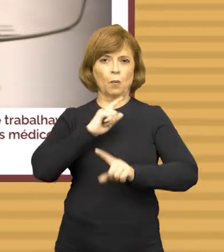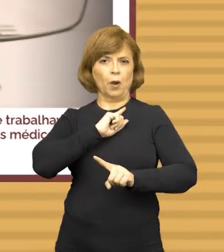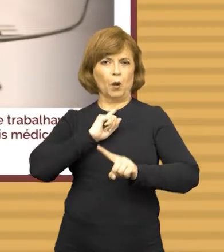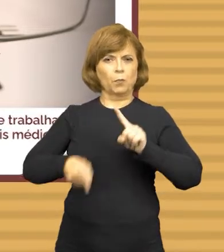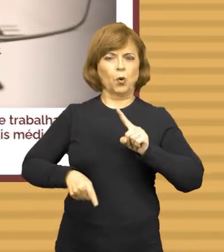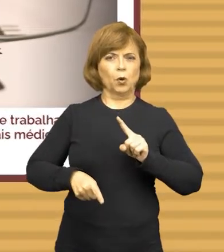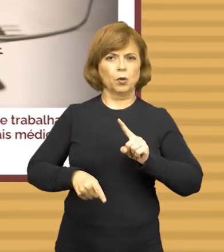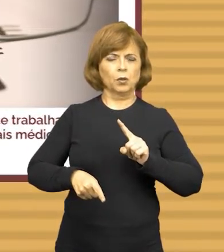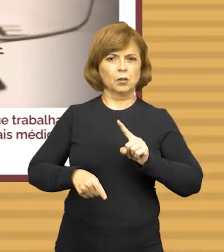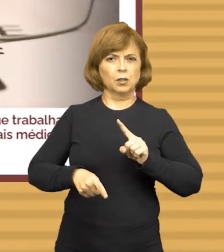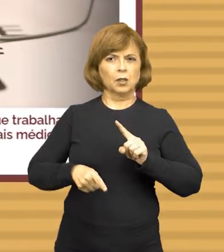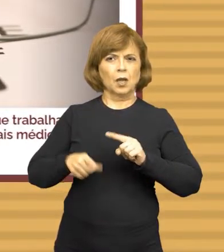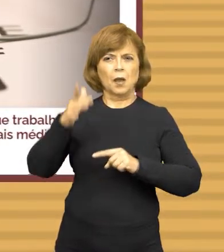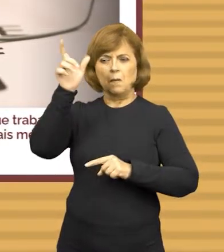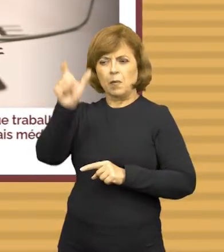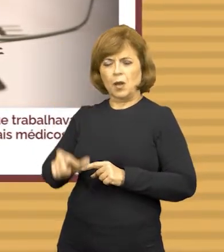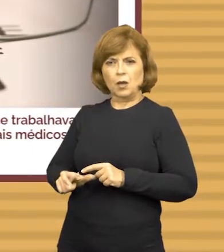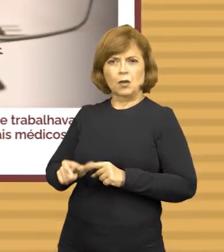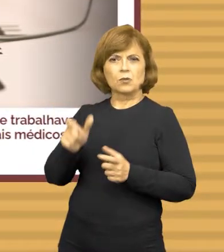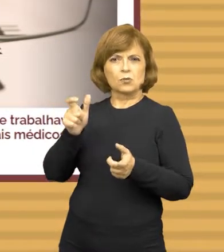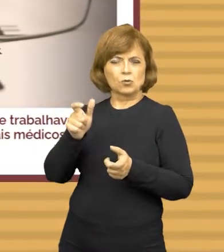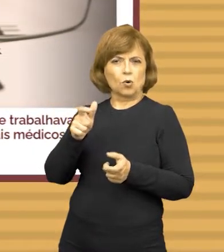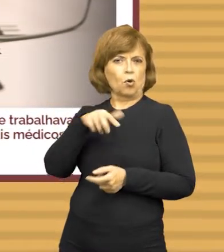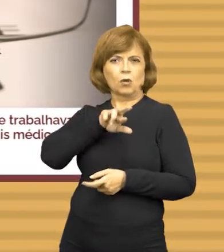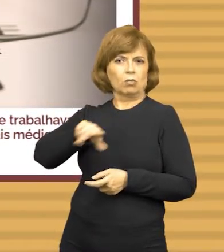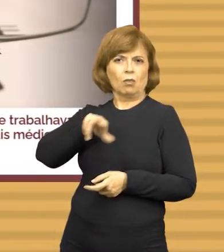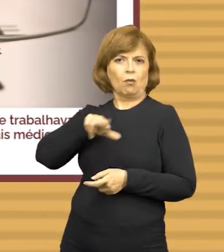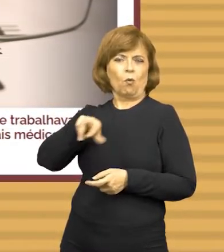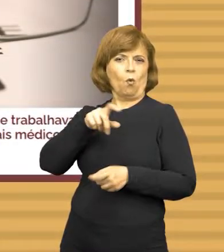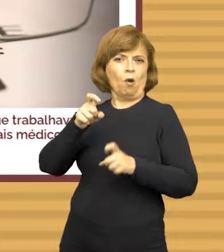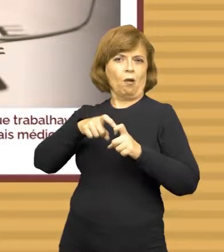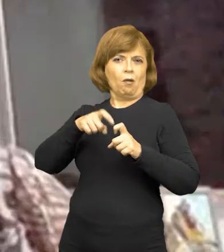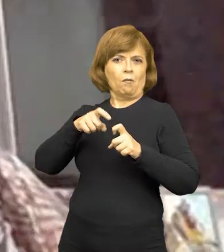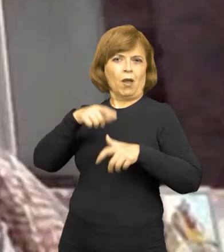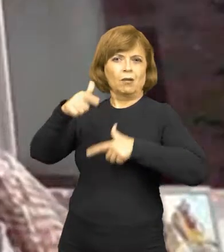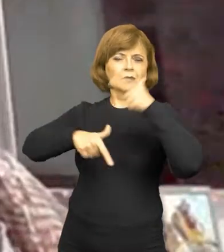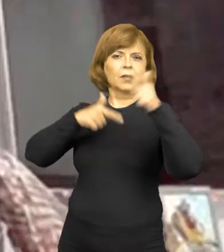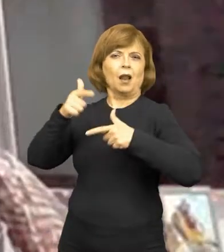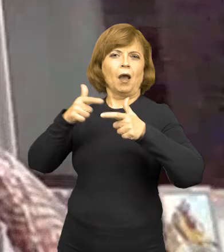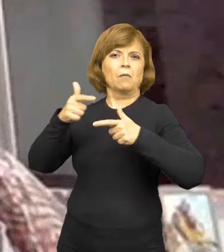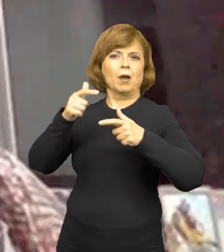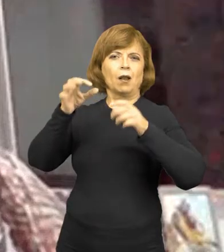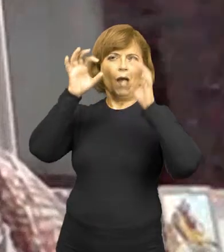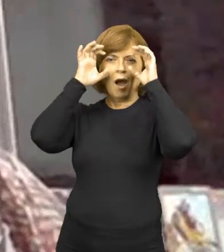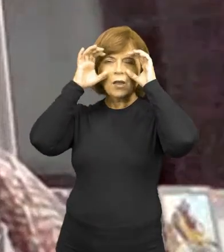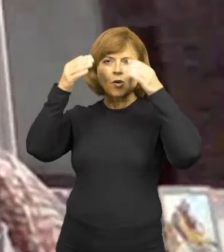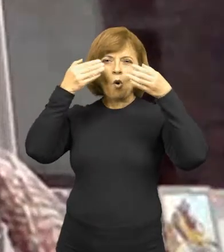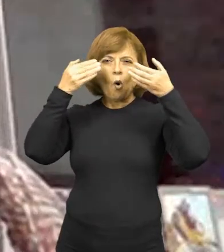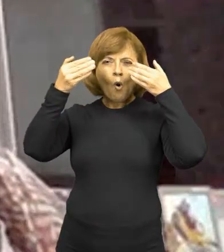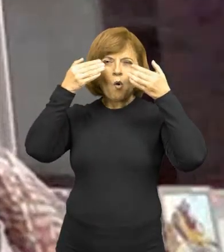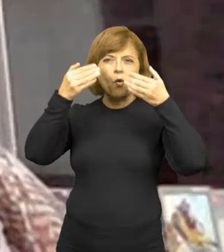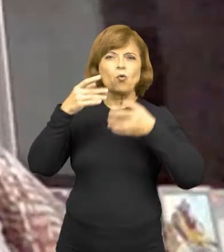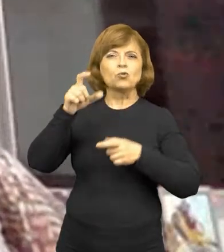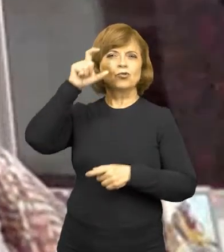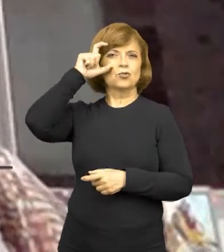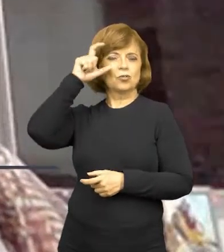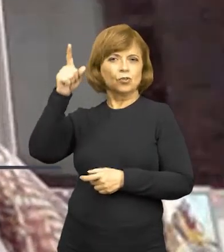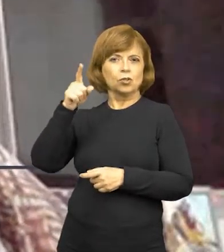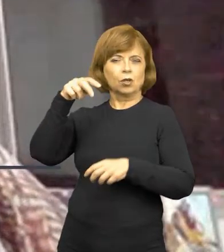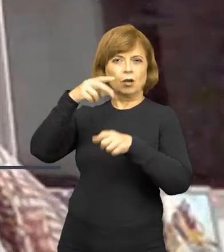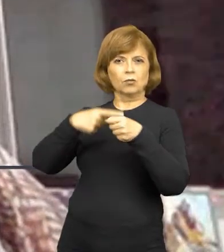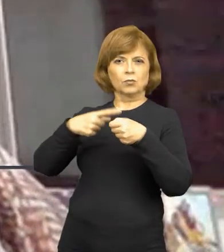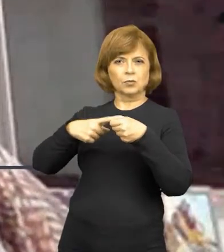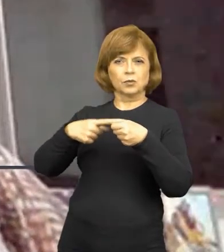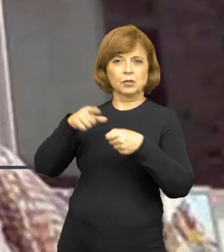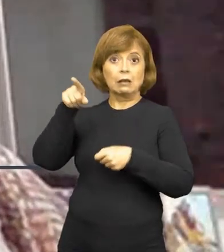médicos atuassem como profissionais médicos em óticas do município. A terceira promotoria de justiça de tutela coletiva